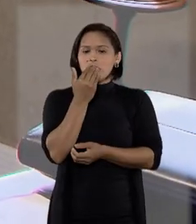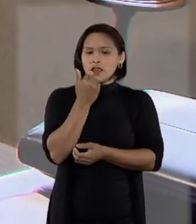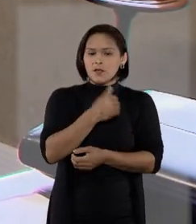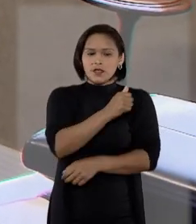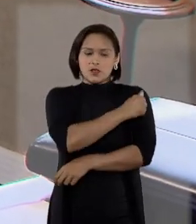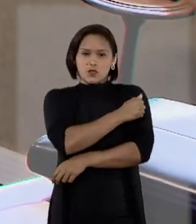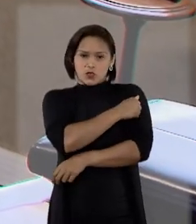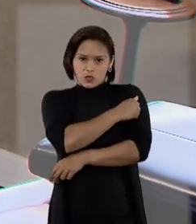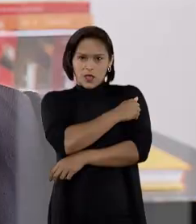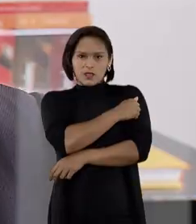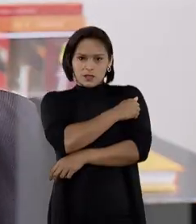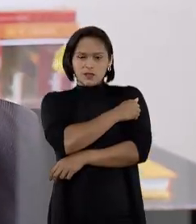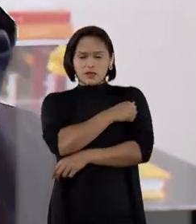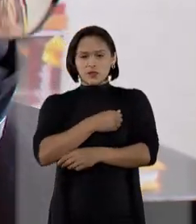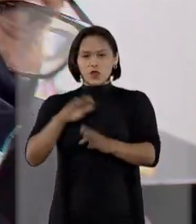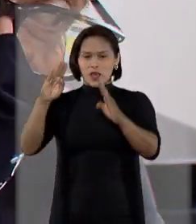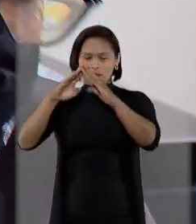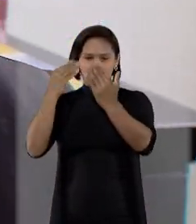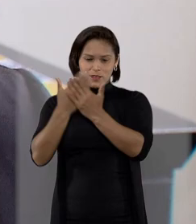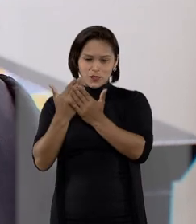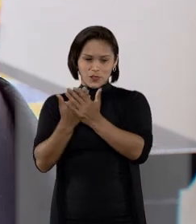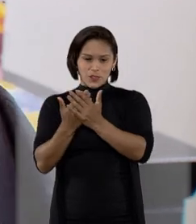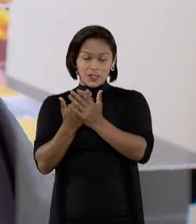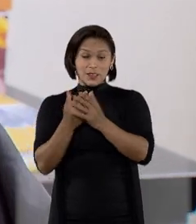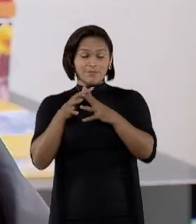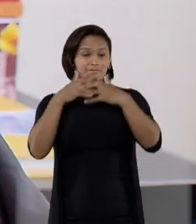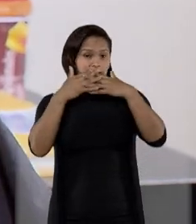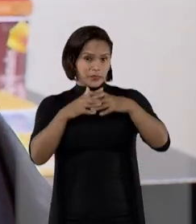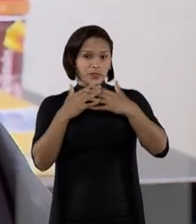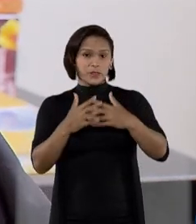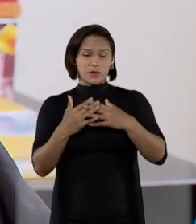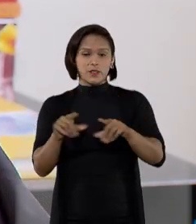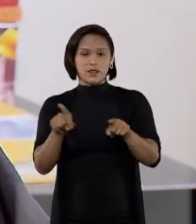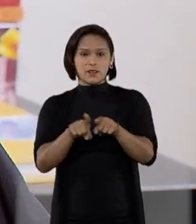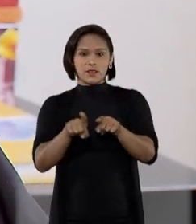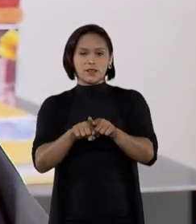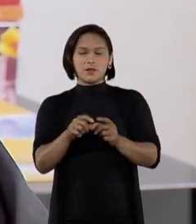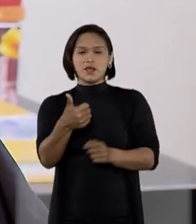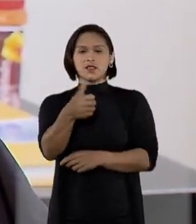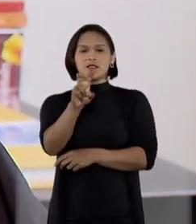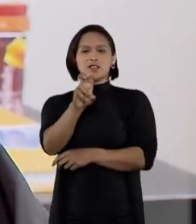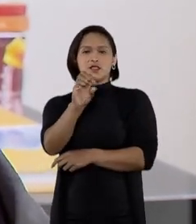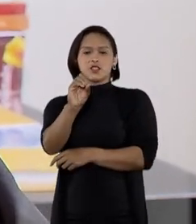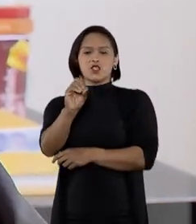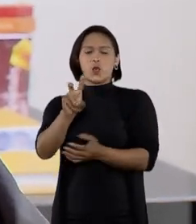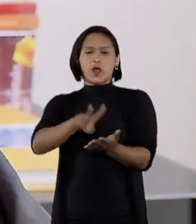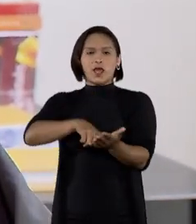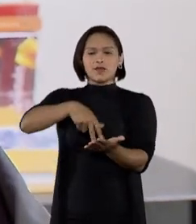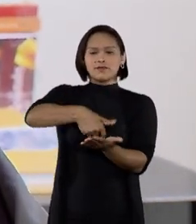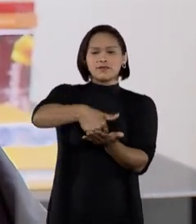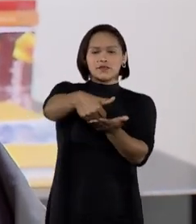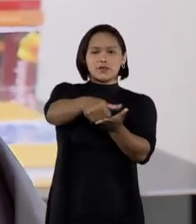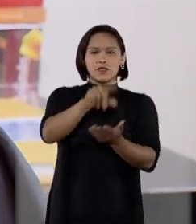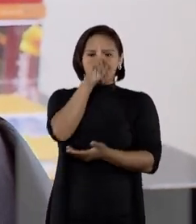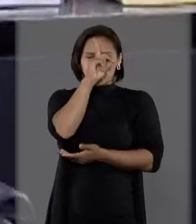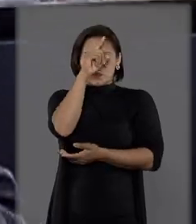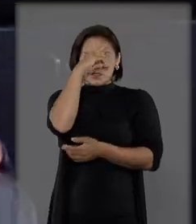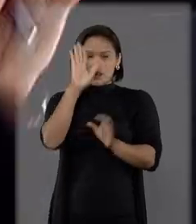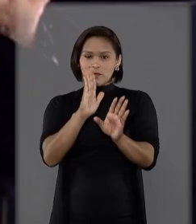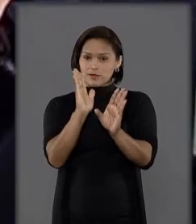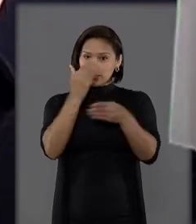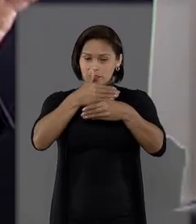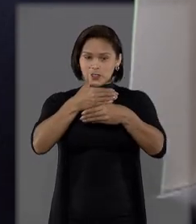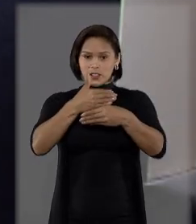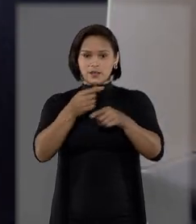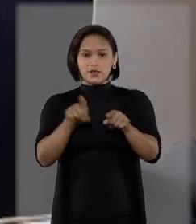a alimentação dos alunos da rede pública de ensino seria comprometida e pelo menos 150 leitos hospitalares poderiam ser